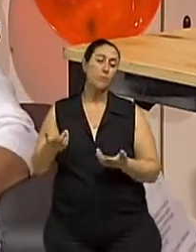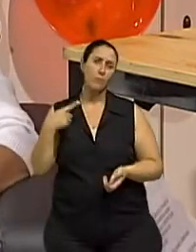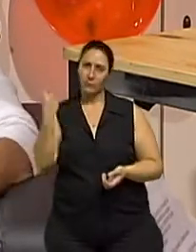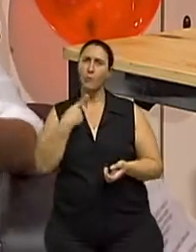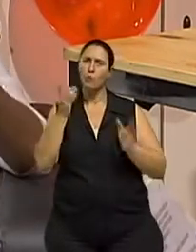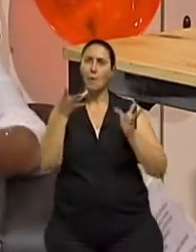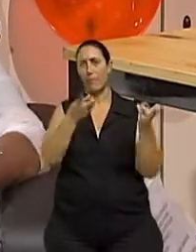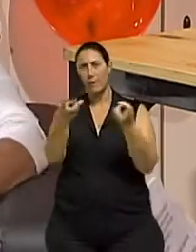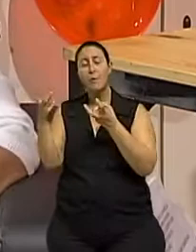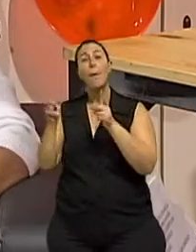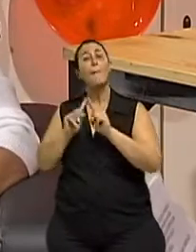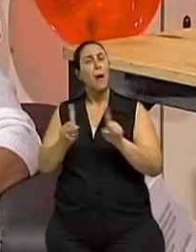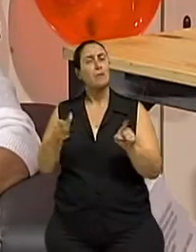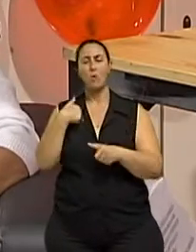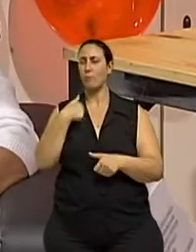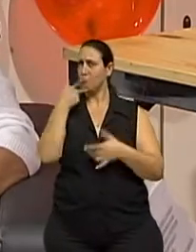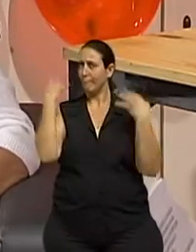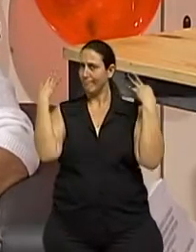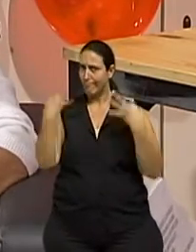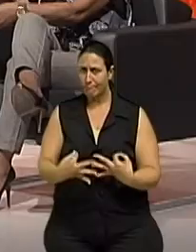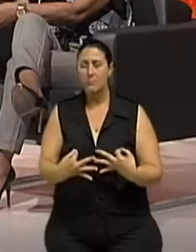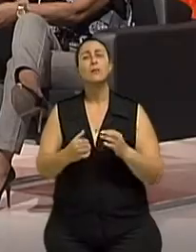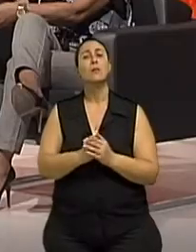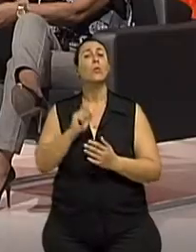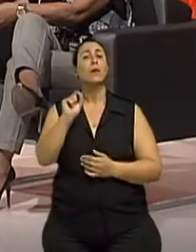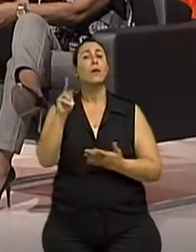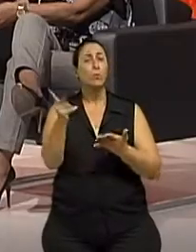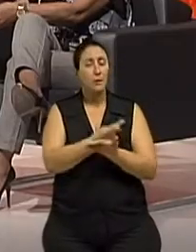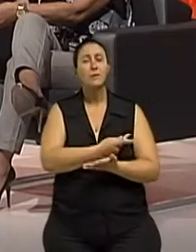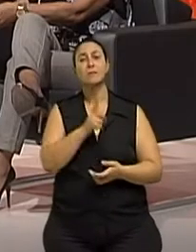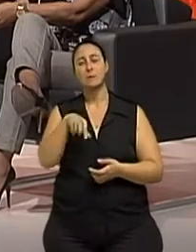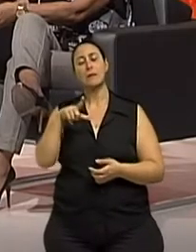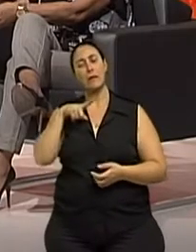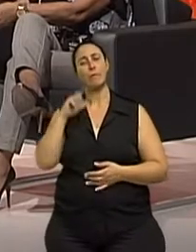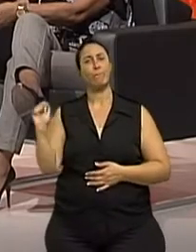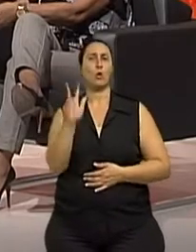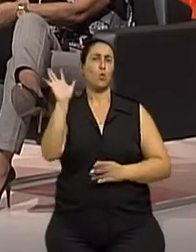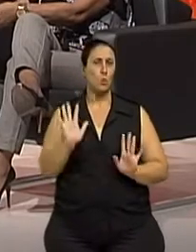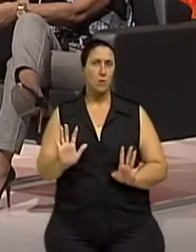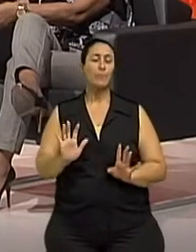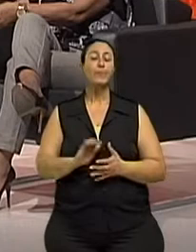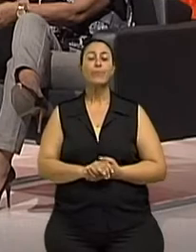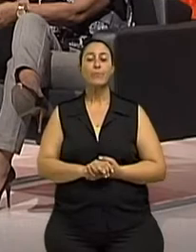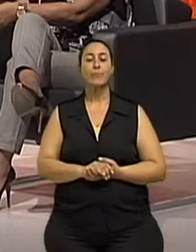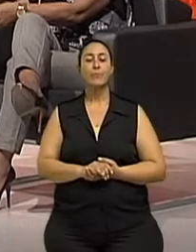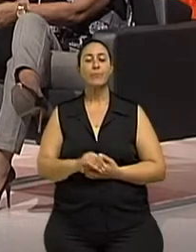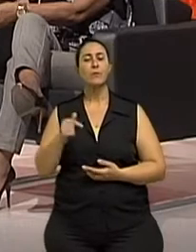está aí. Mas posso te afirmar, sim, que está relacionado a valores. E nós fomos,